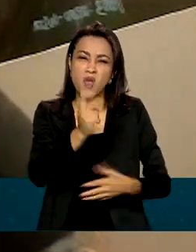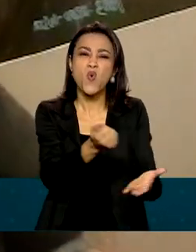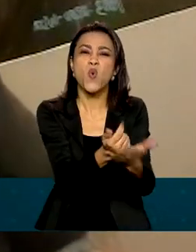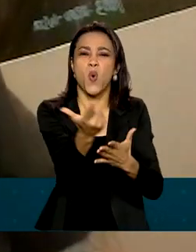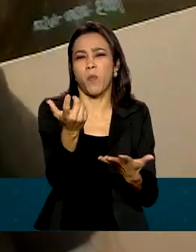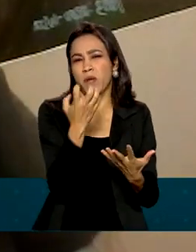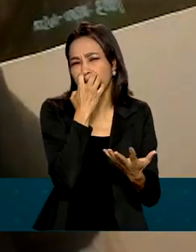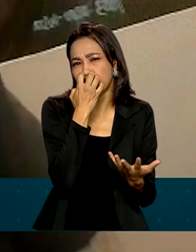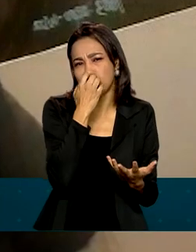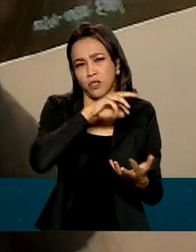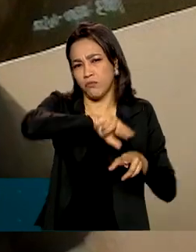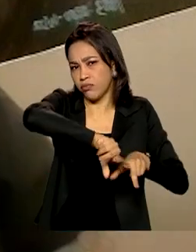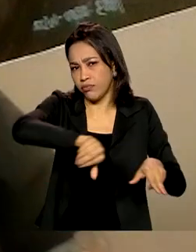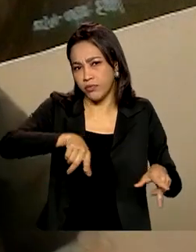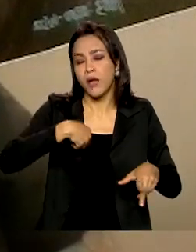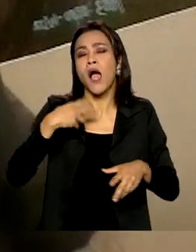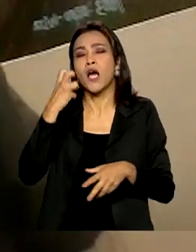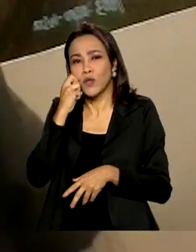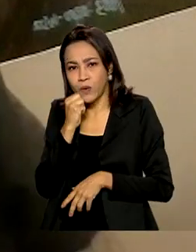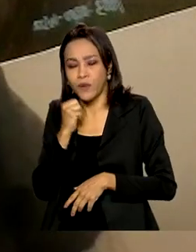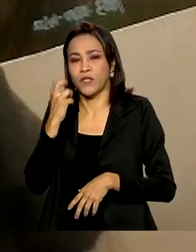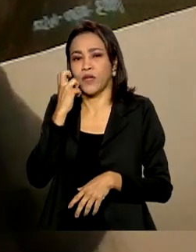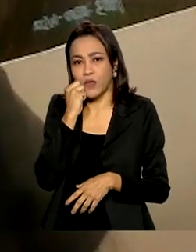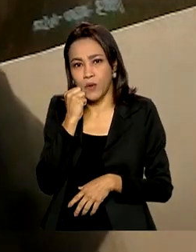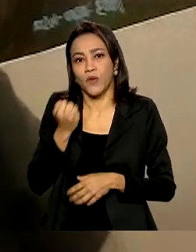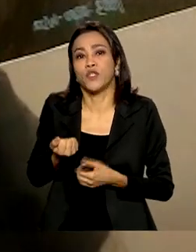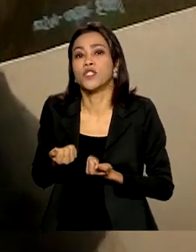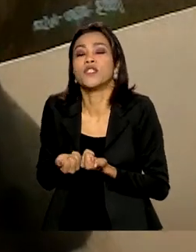animal. Adote, adote e doe muito amor.